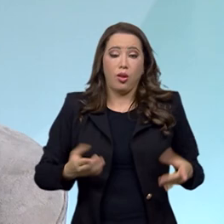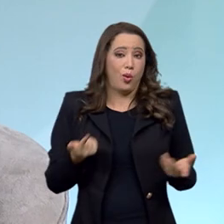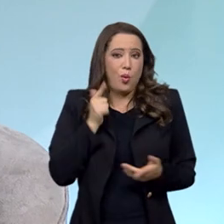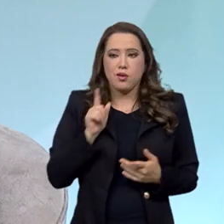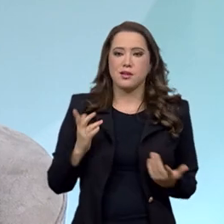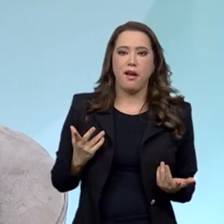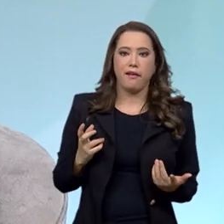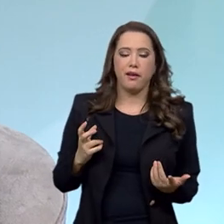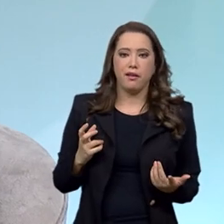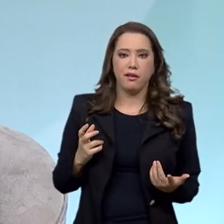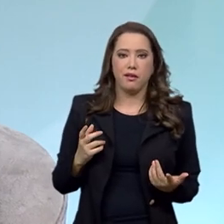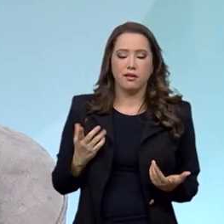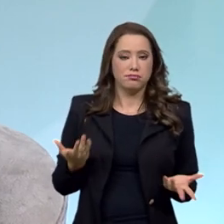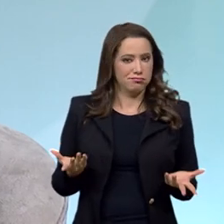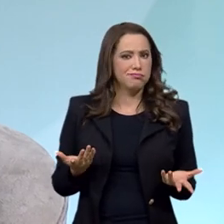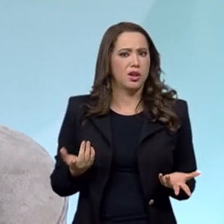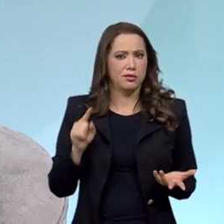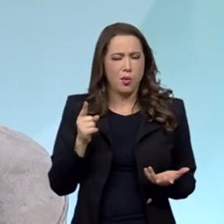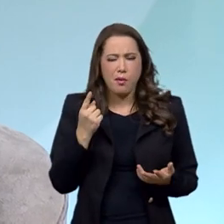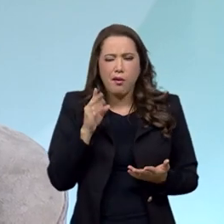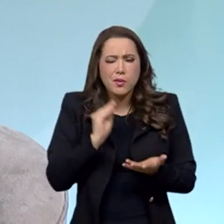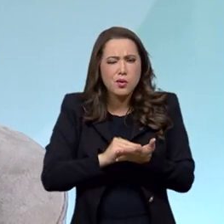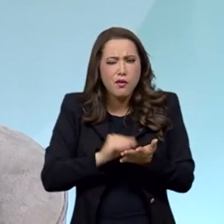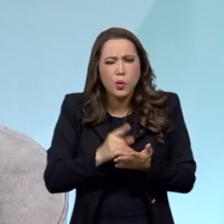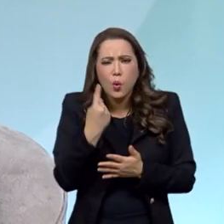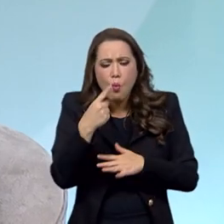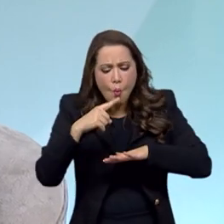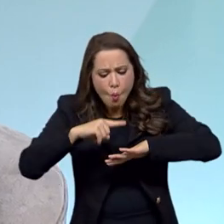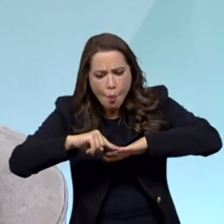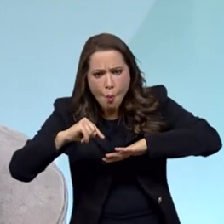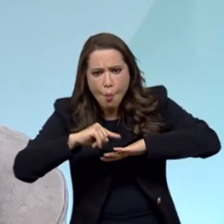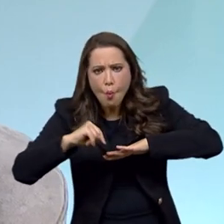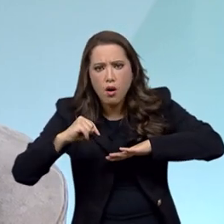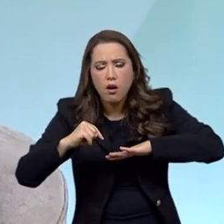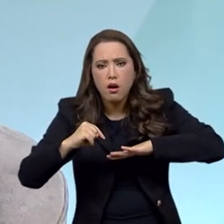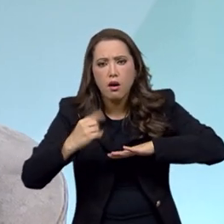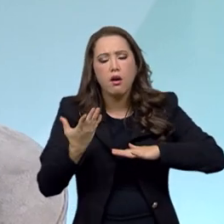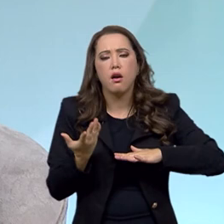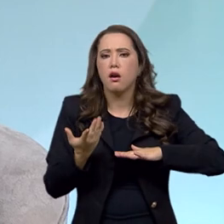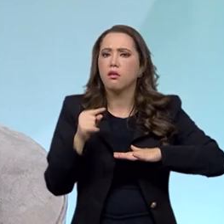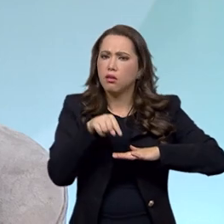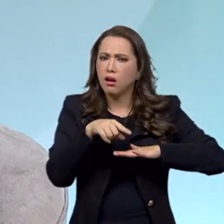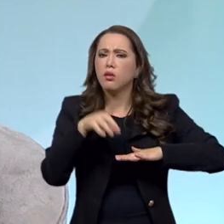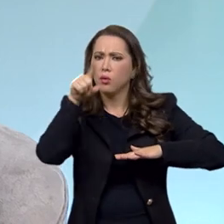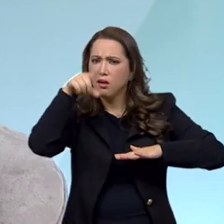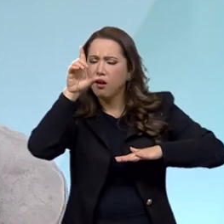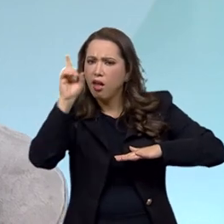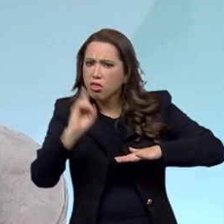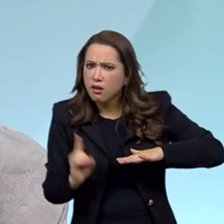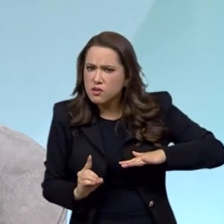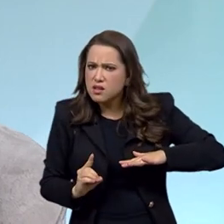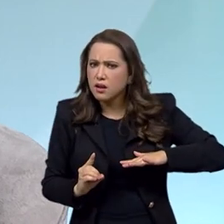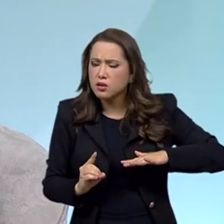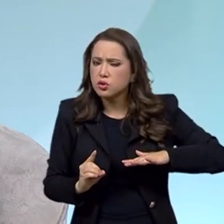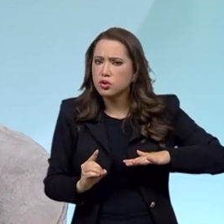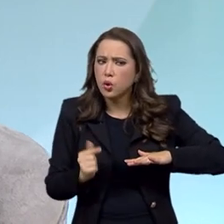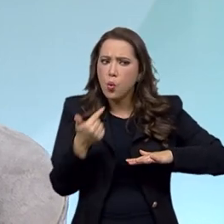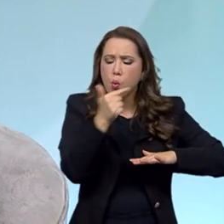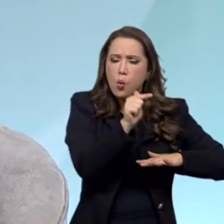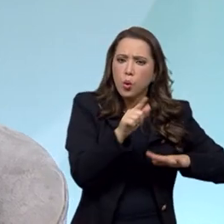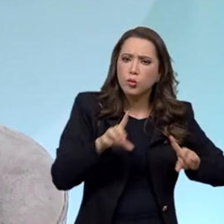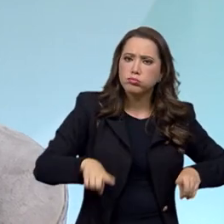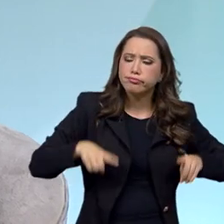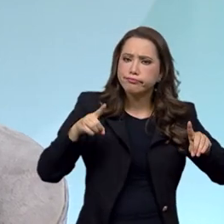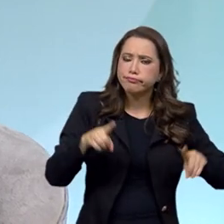conta esses fatores, se imaginou que o conceito de deficiência sendo médico, o conceito biomédico que